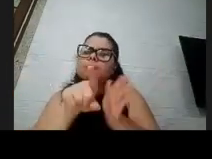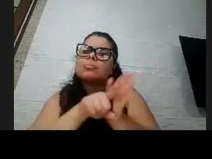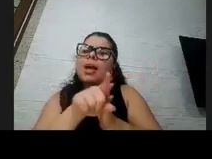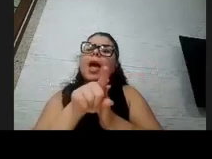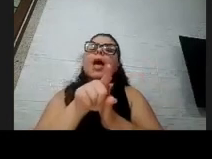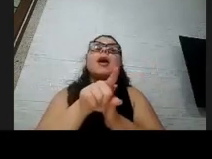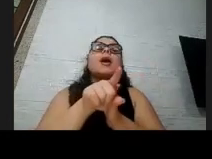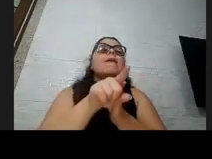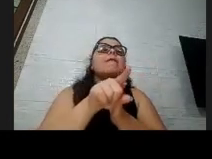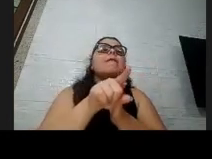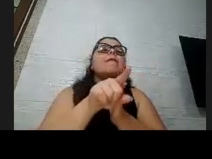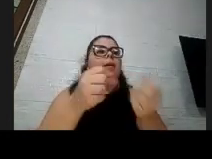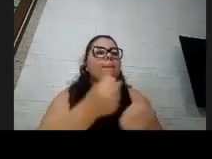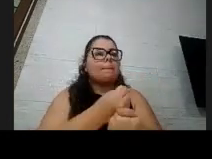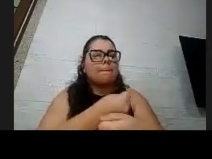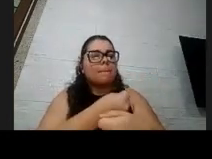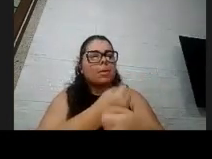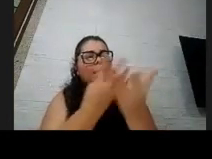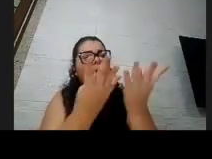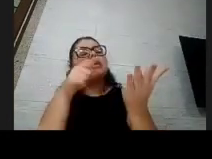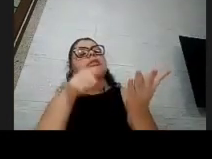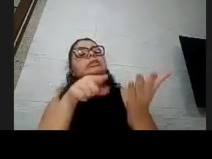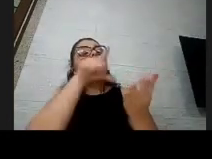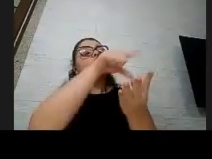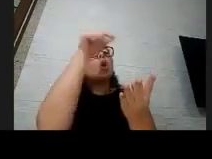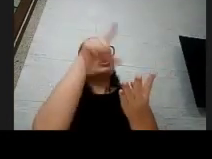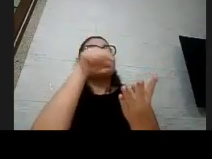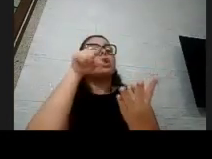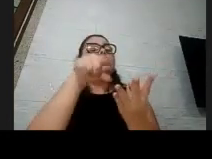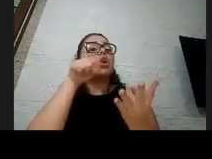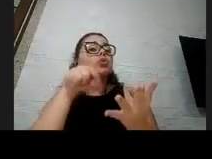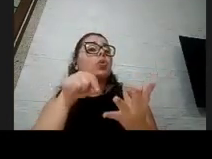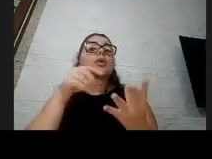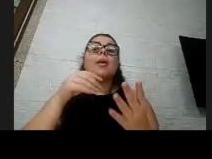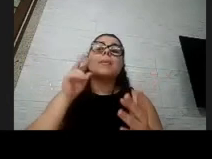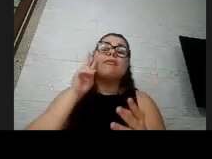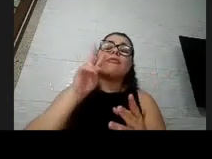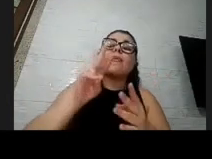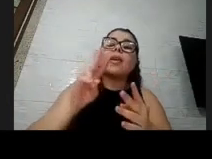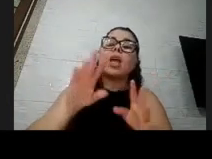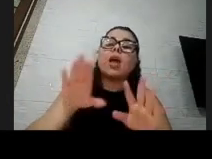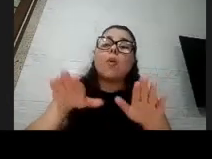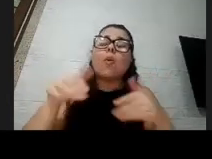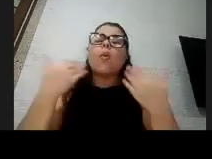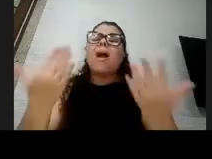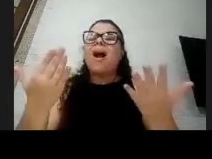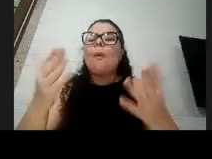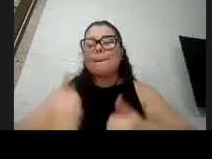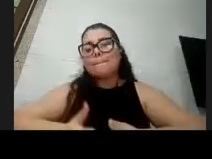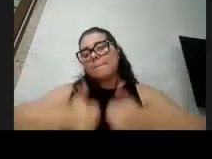diferentes opções de testar essas diferentes opções para achar qual é a opção que dá ali mais conforto